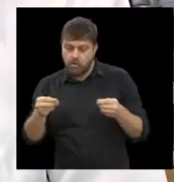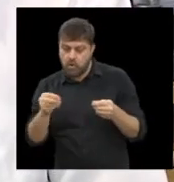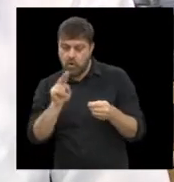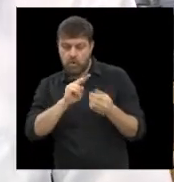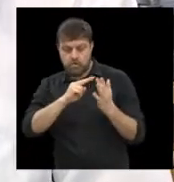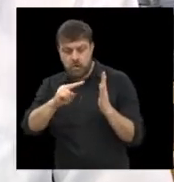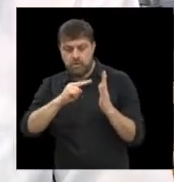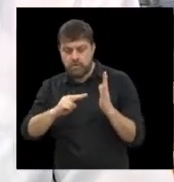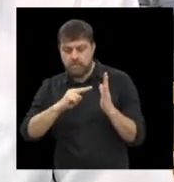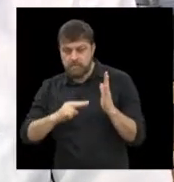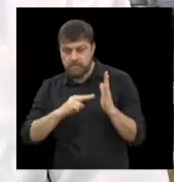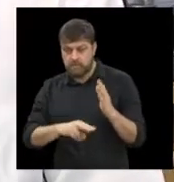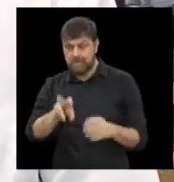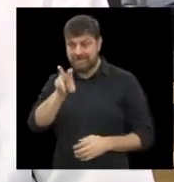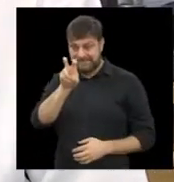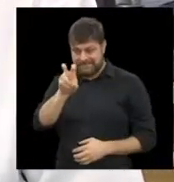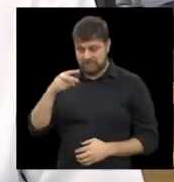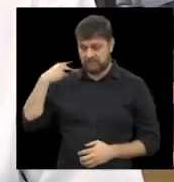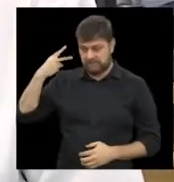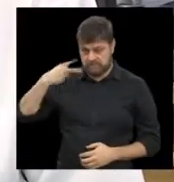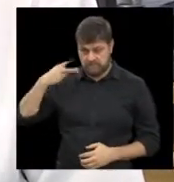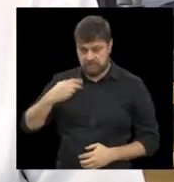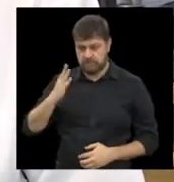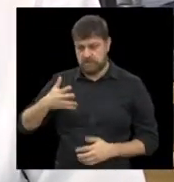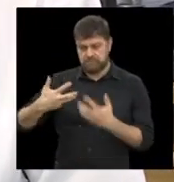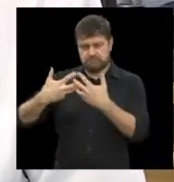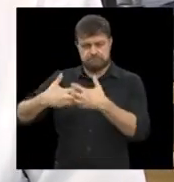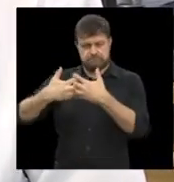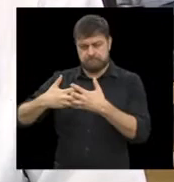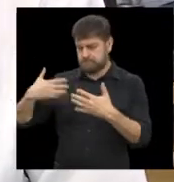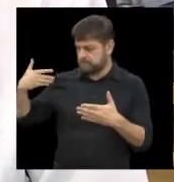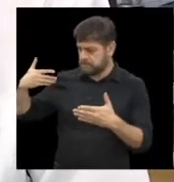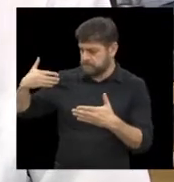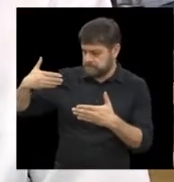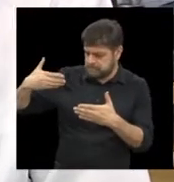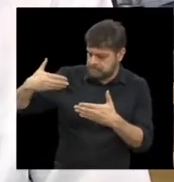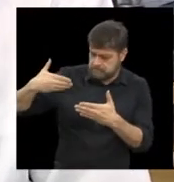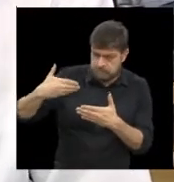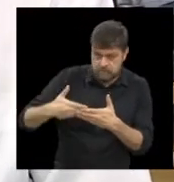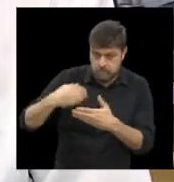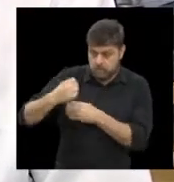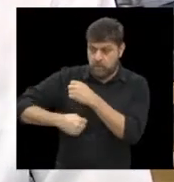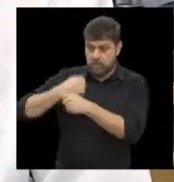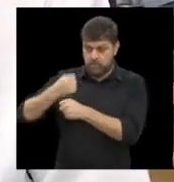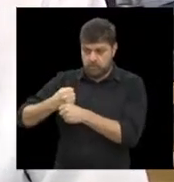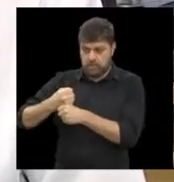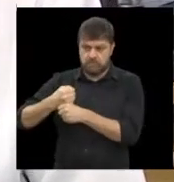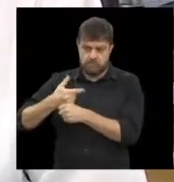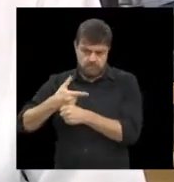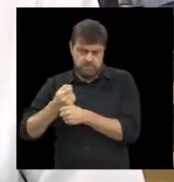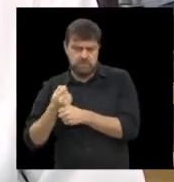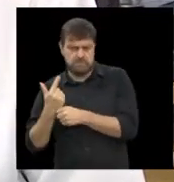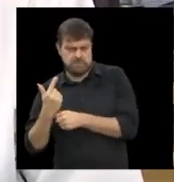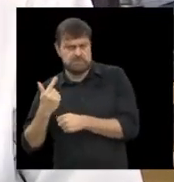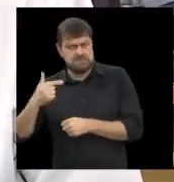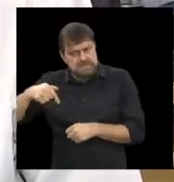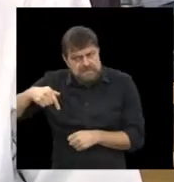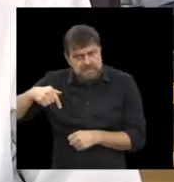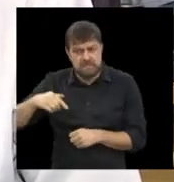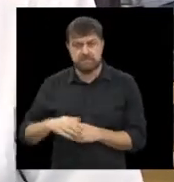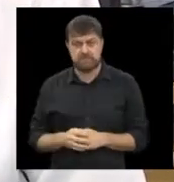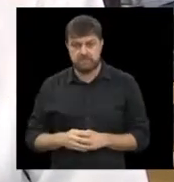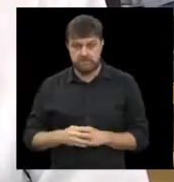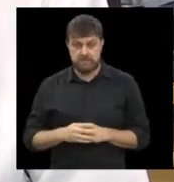Como ela já vem funcionando desde o início do ano, a partir agora de